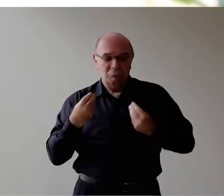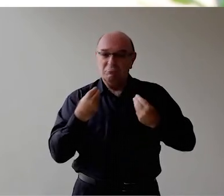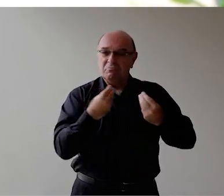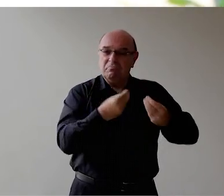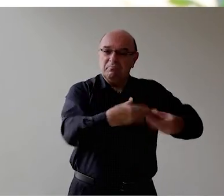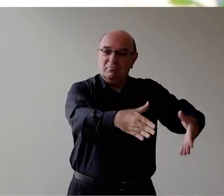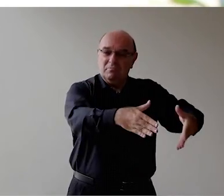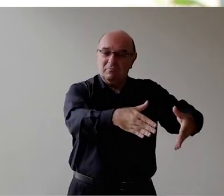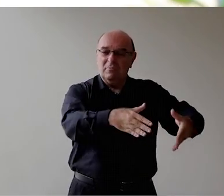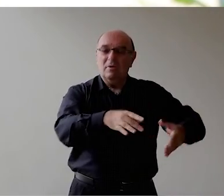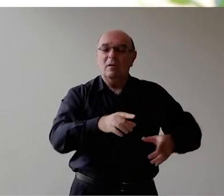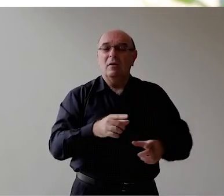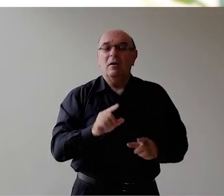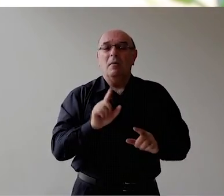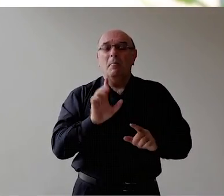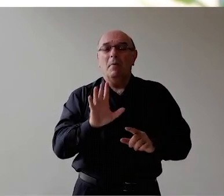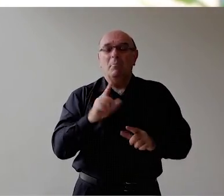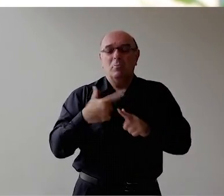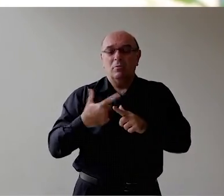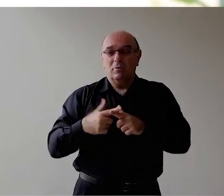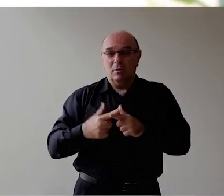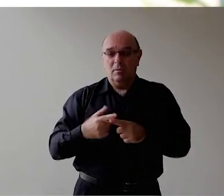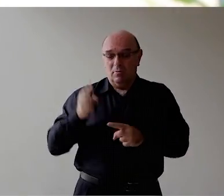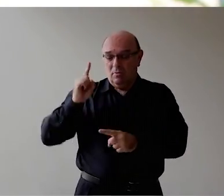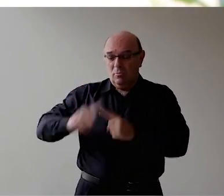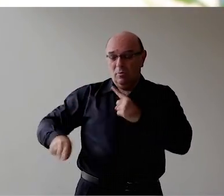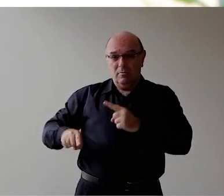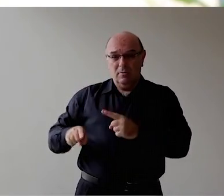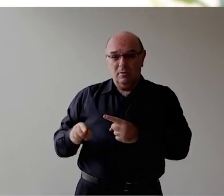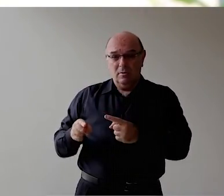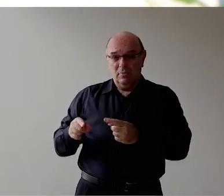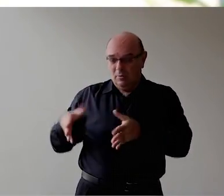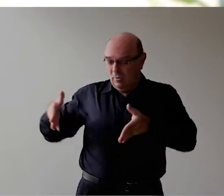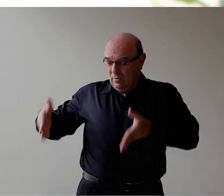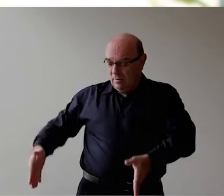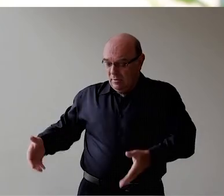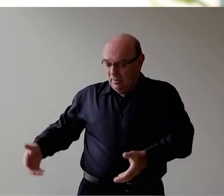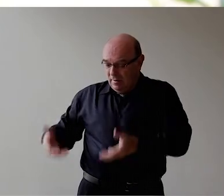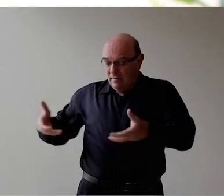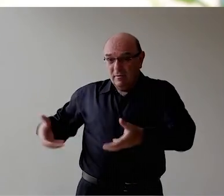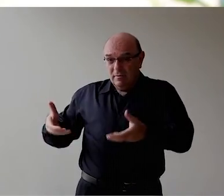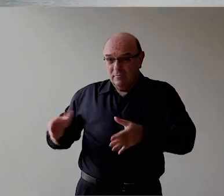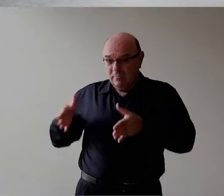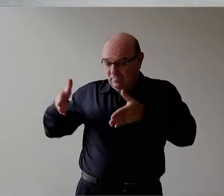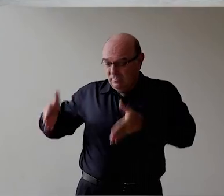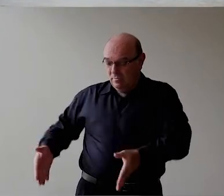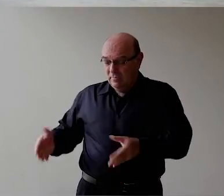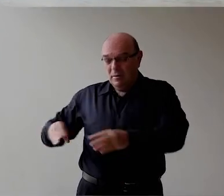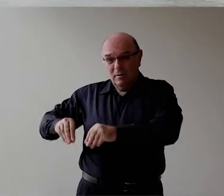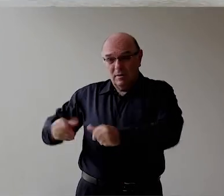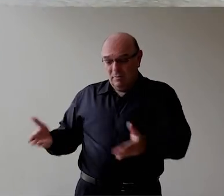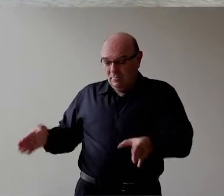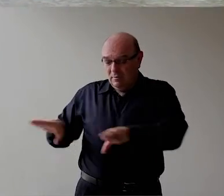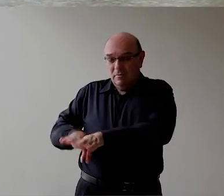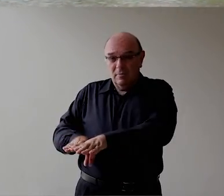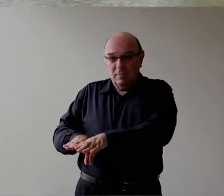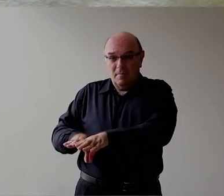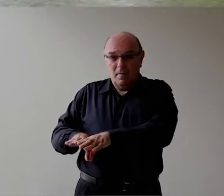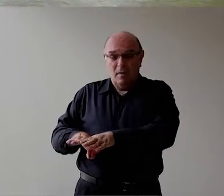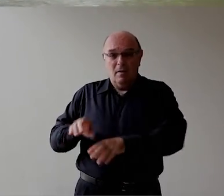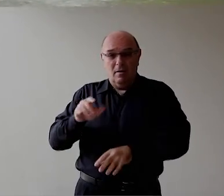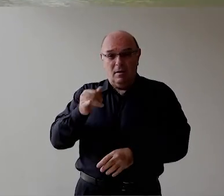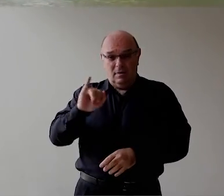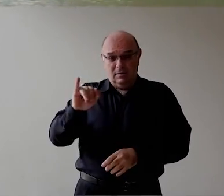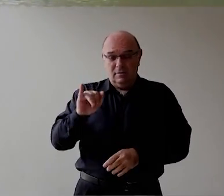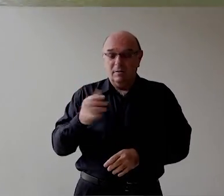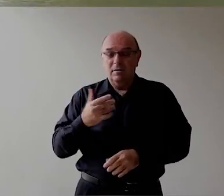muitos Não queriam nem enterrar Os escravos Na terra Então eles pegavam E jogavam Dentro dessa lagoa Que é